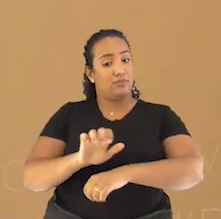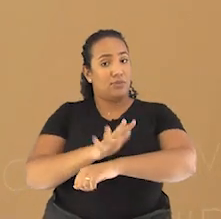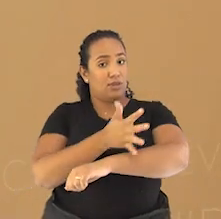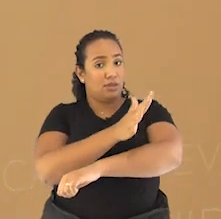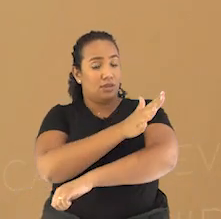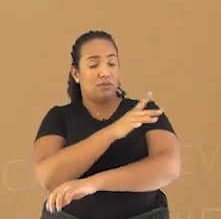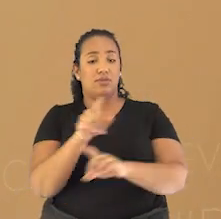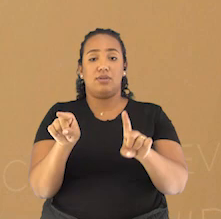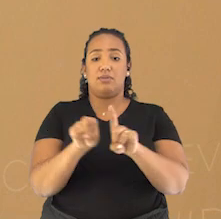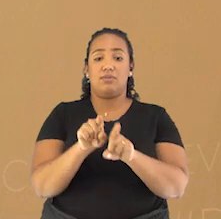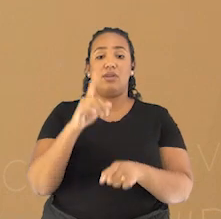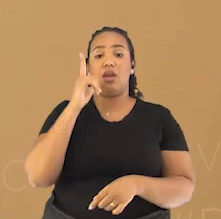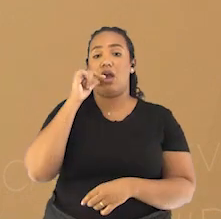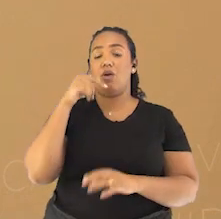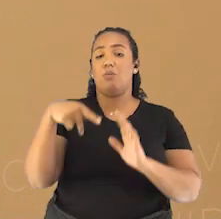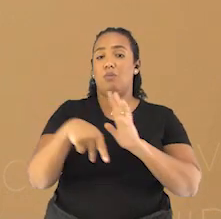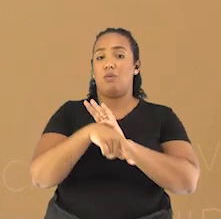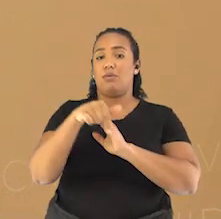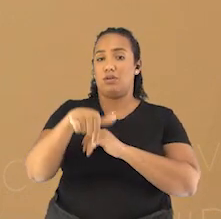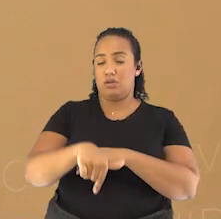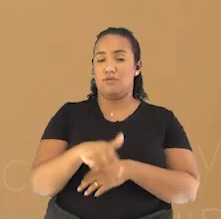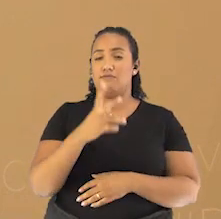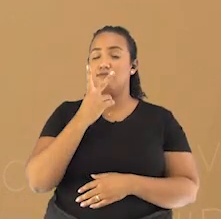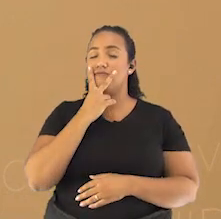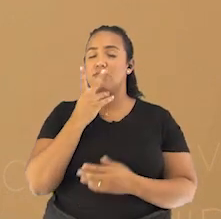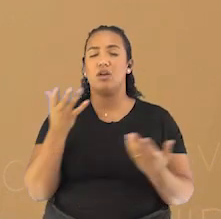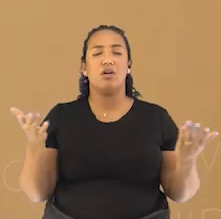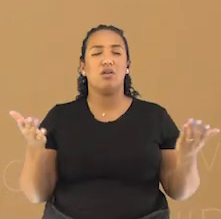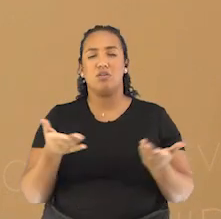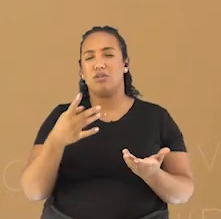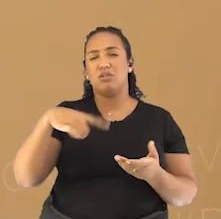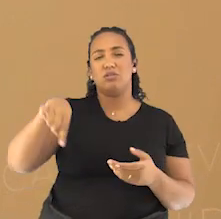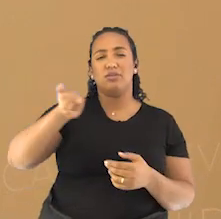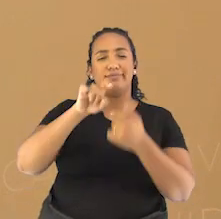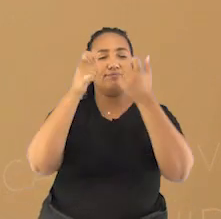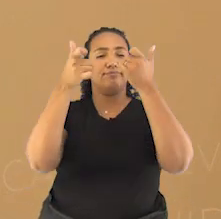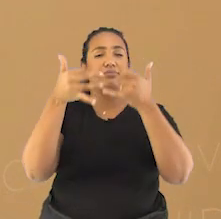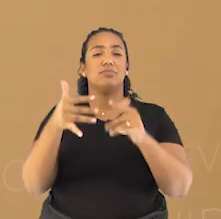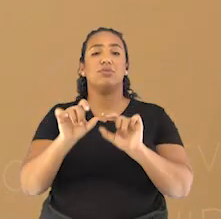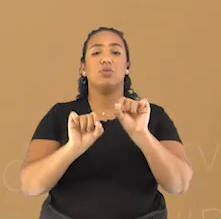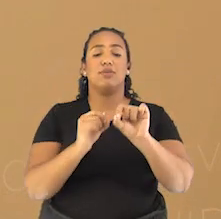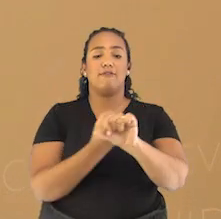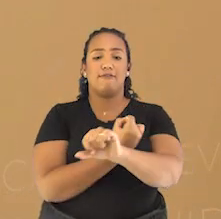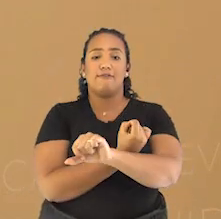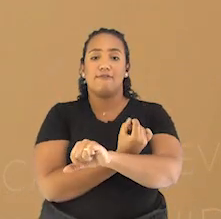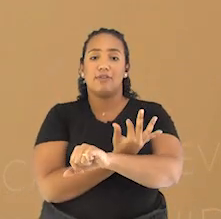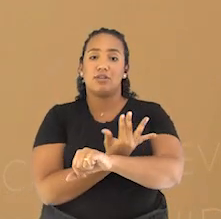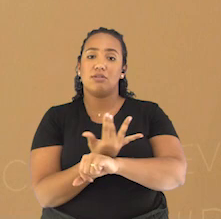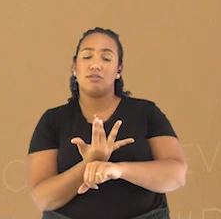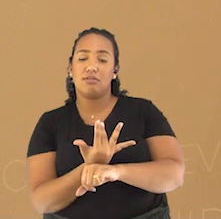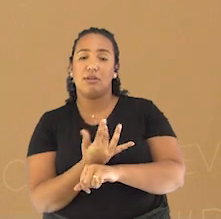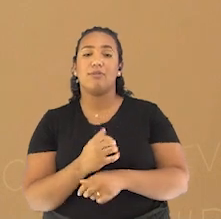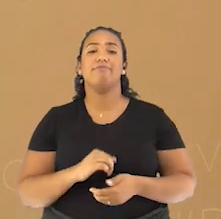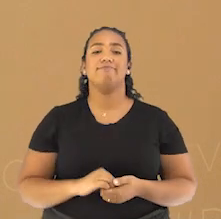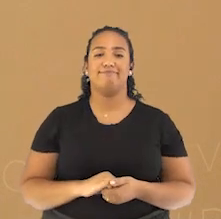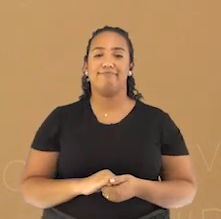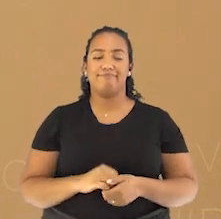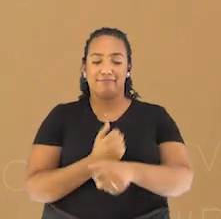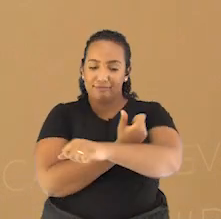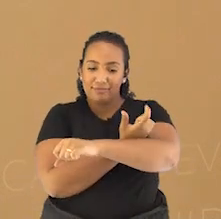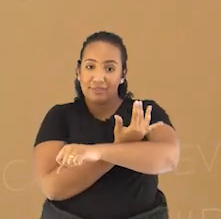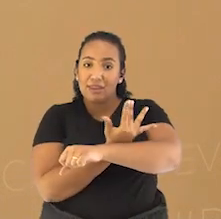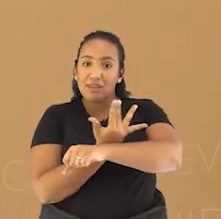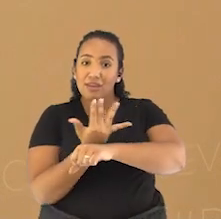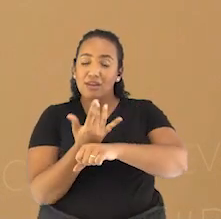da hidrografia do Espírito Santo. Agora vamos falar sobre a vegetação. A vegetação é a cobertura vegetal, né?